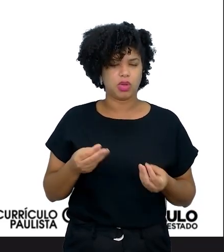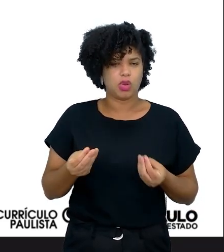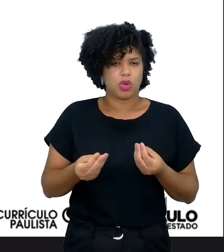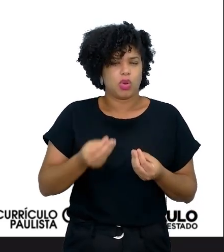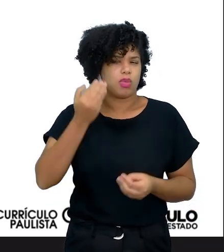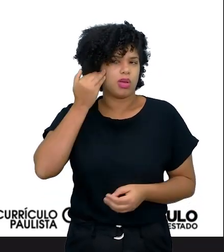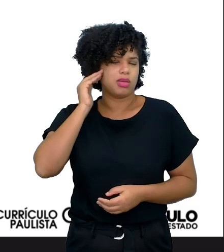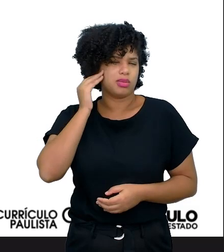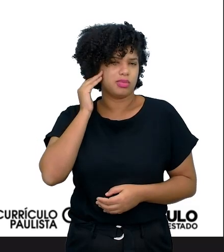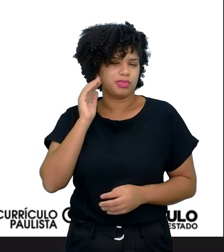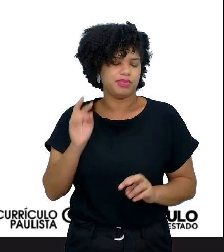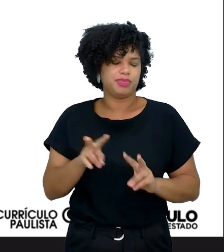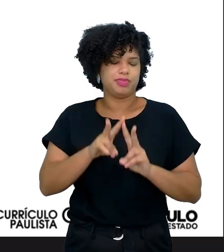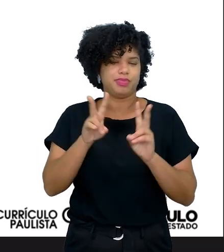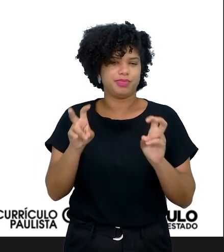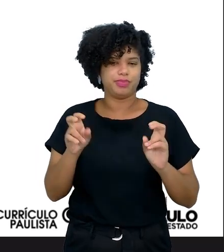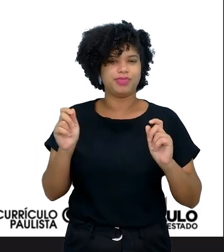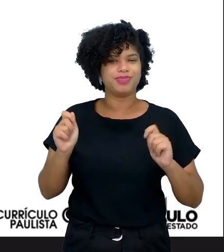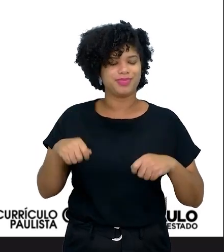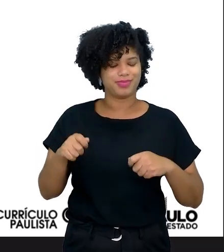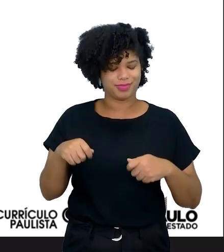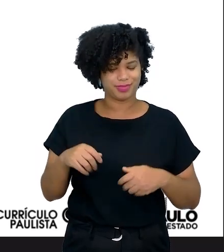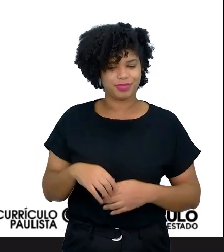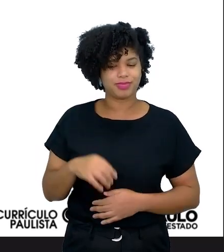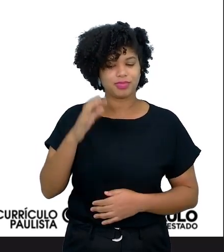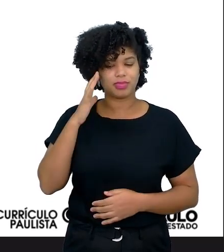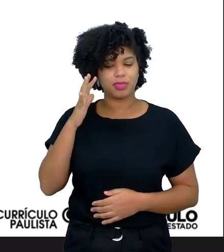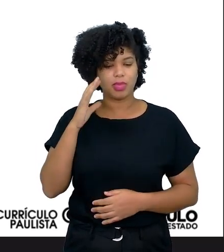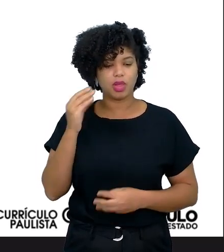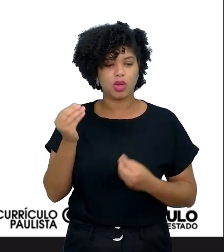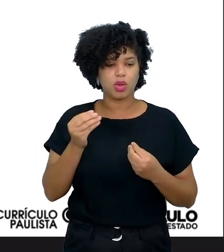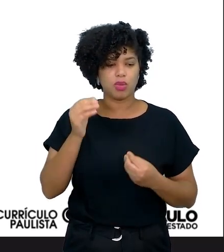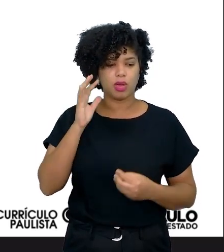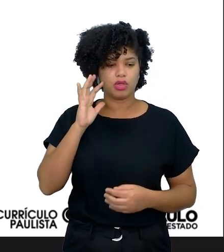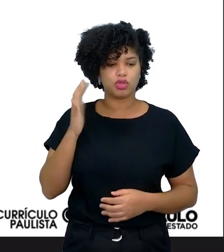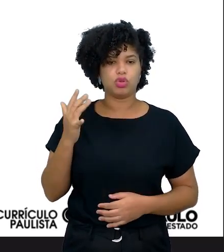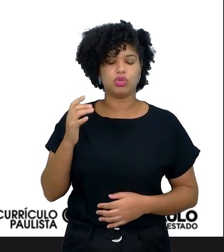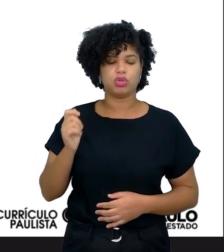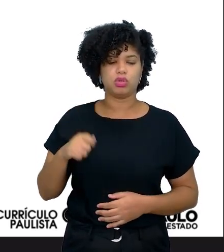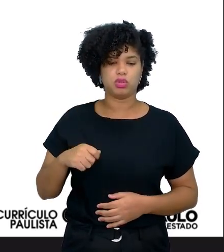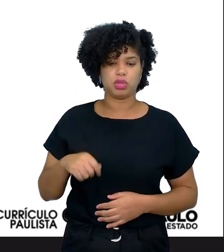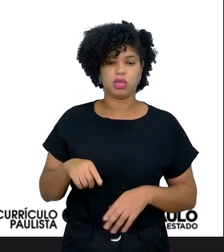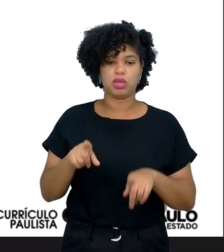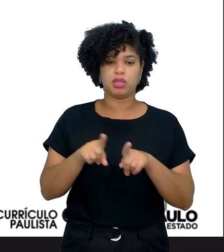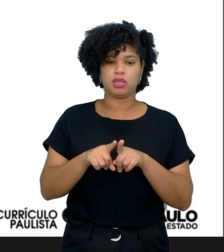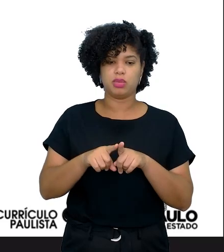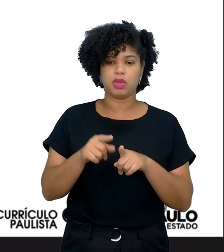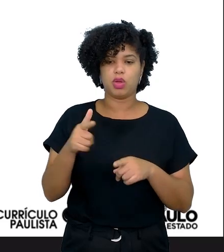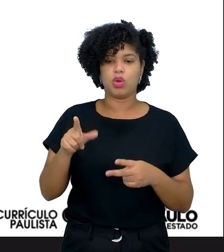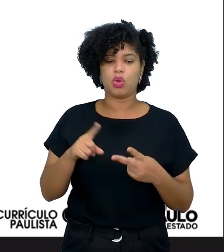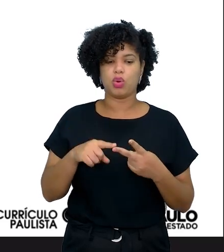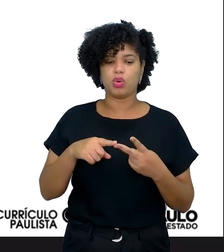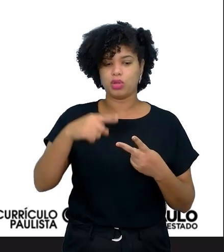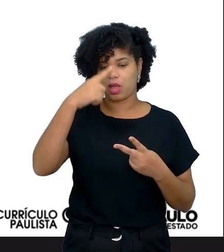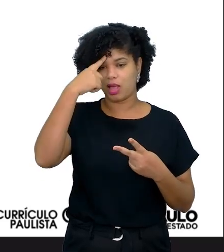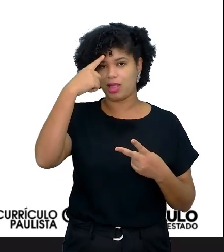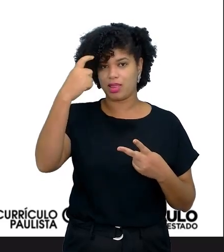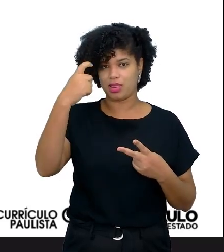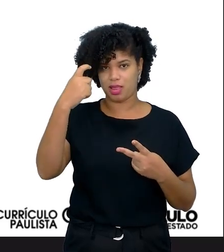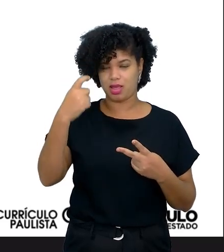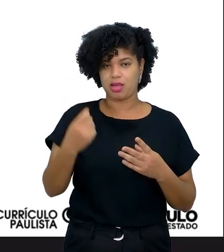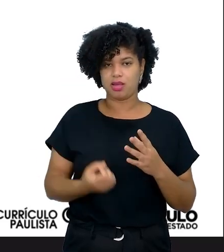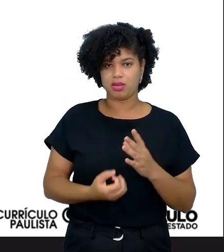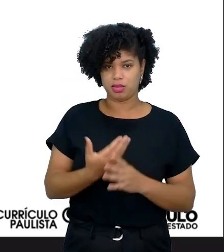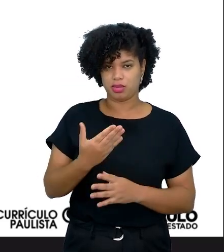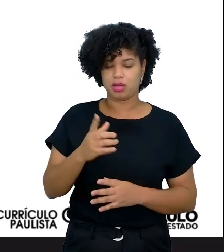entender sobre aquele assunto para que ele possa pensar nas soluções. depois vem a ideação, que é o momento que